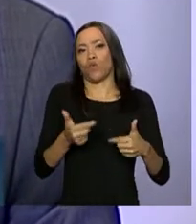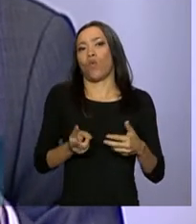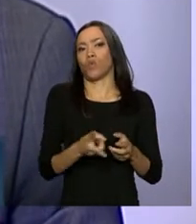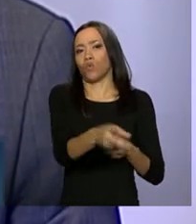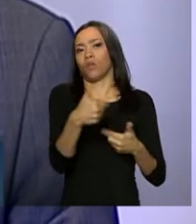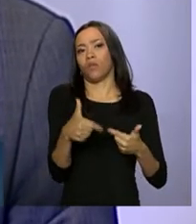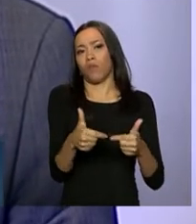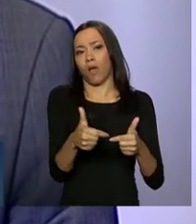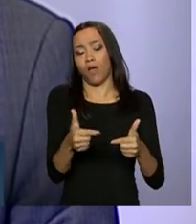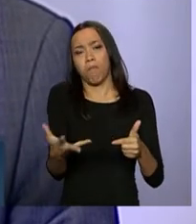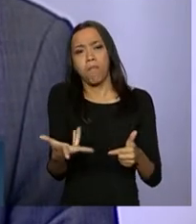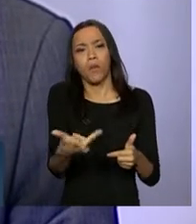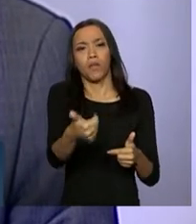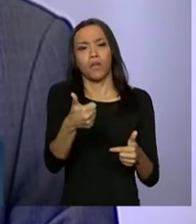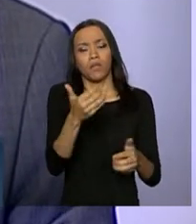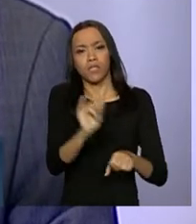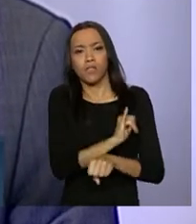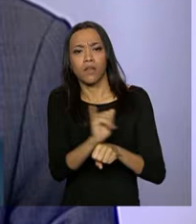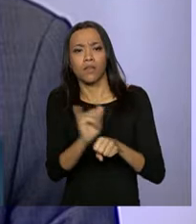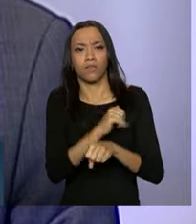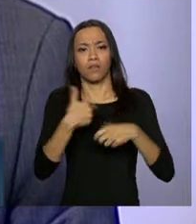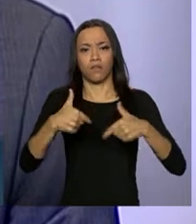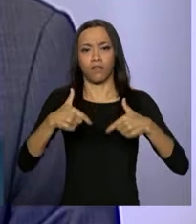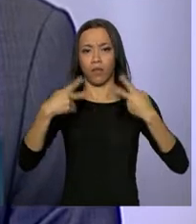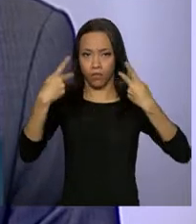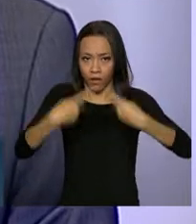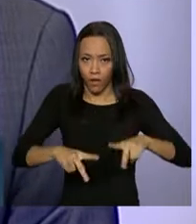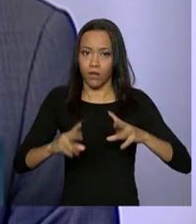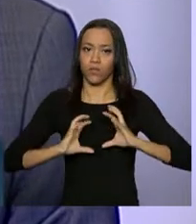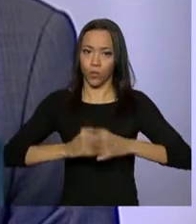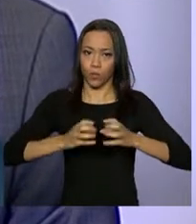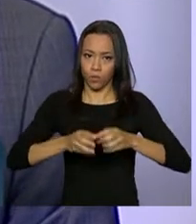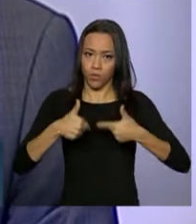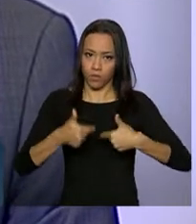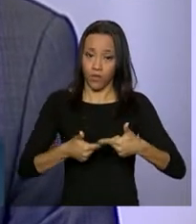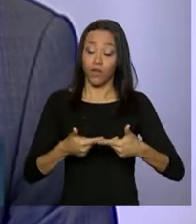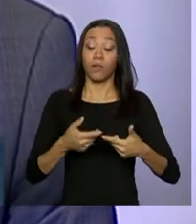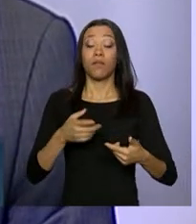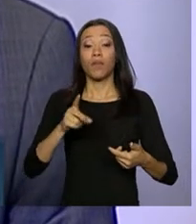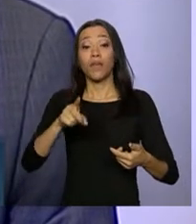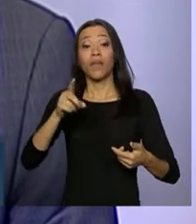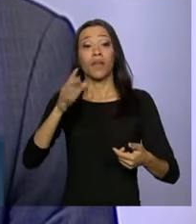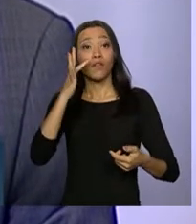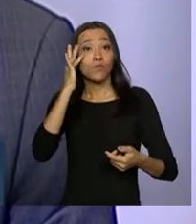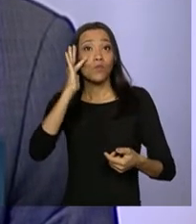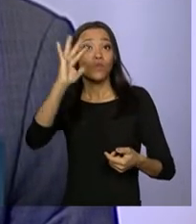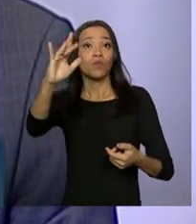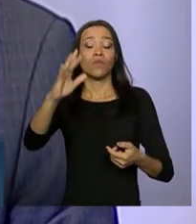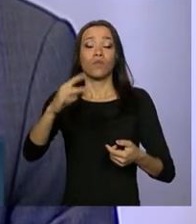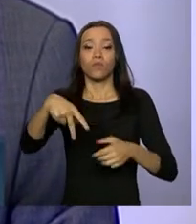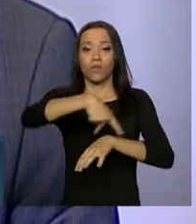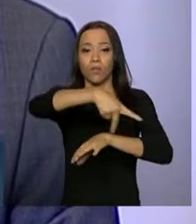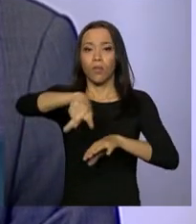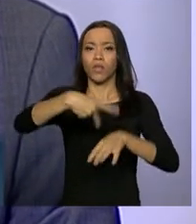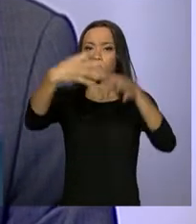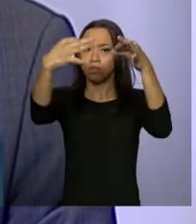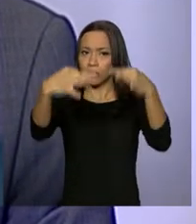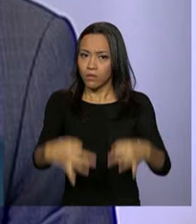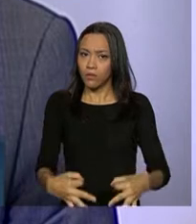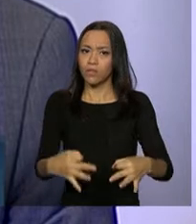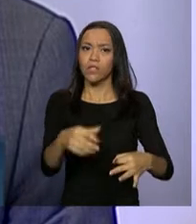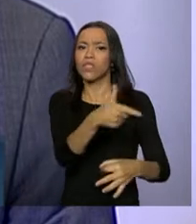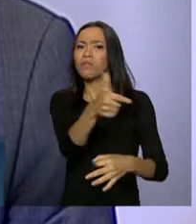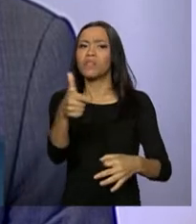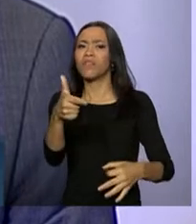trabalho, aperfeiçoando os mecanismos de atuação, de forma que o sonho de um país mais justo, menos desigual, com